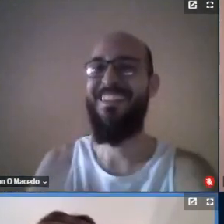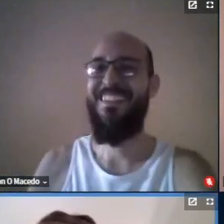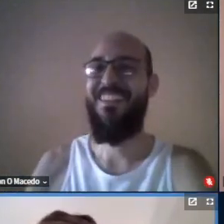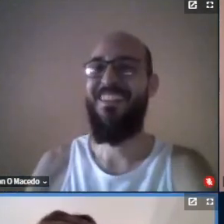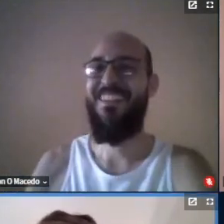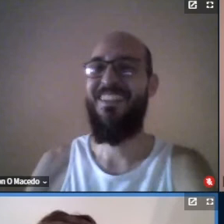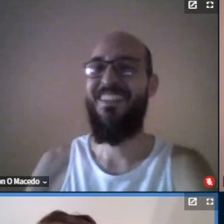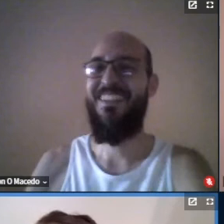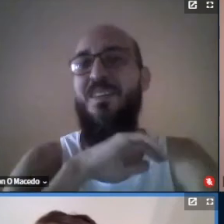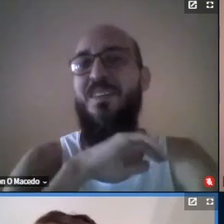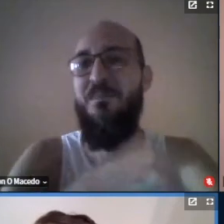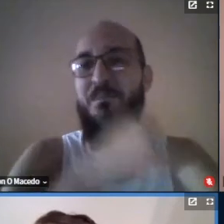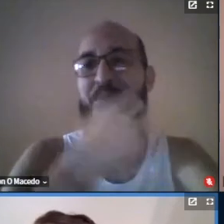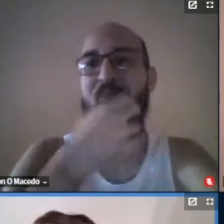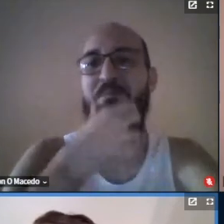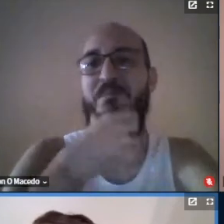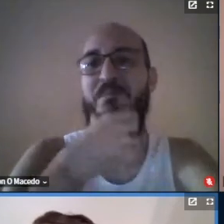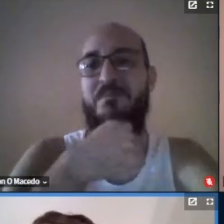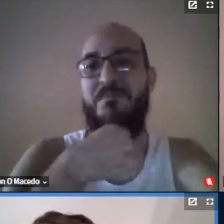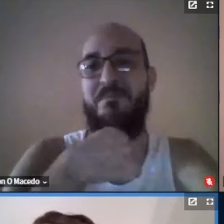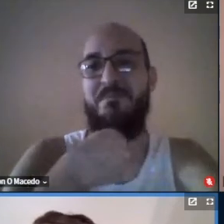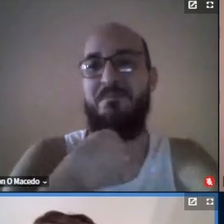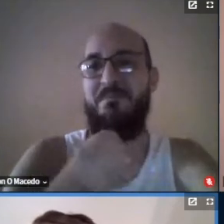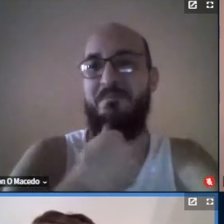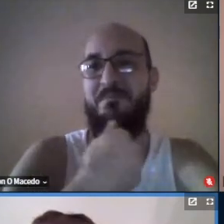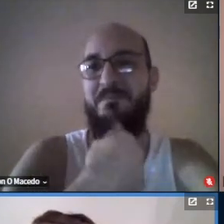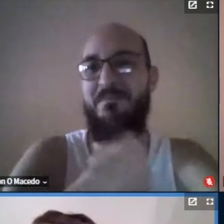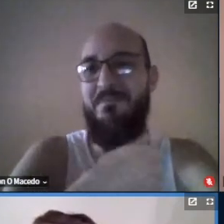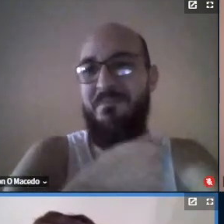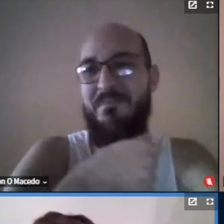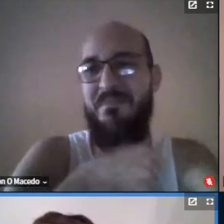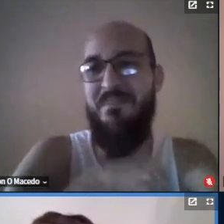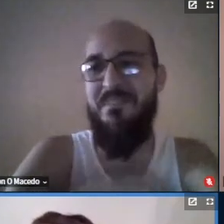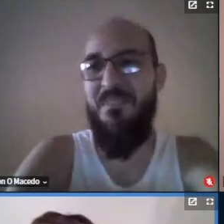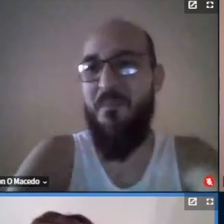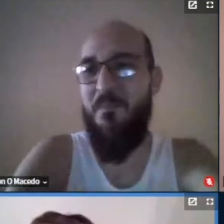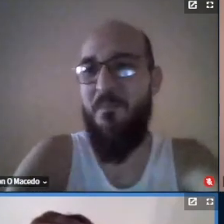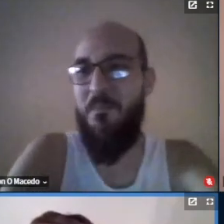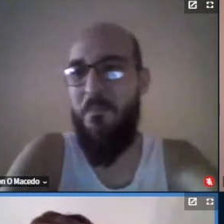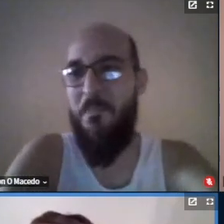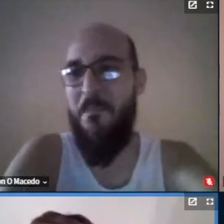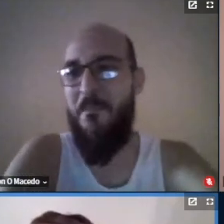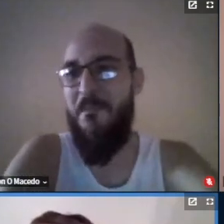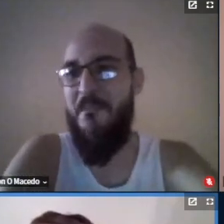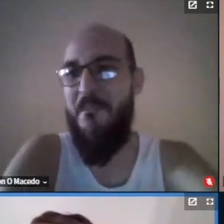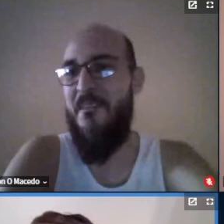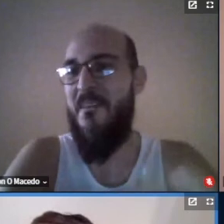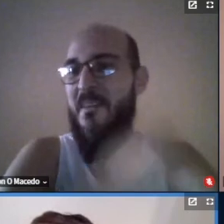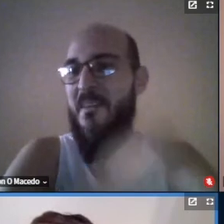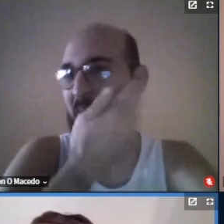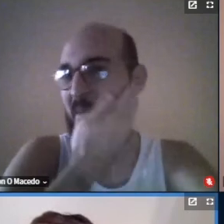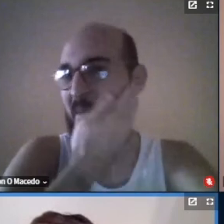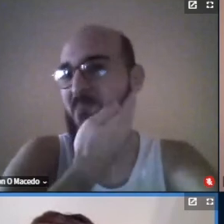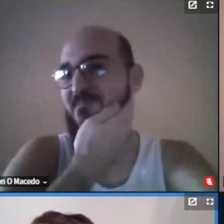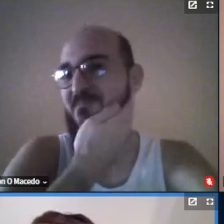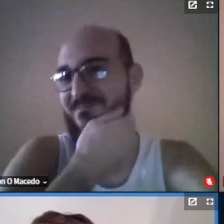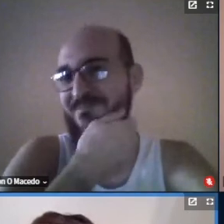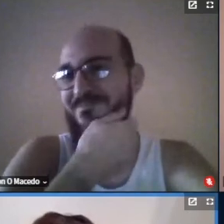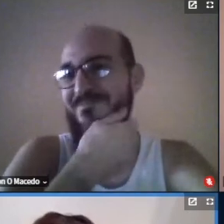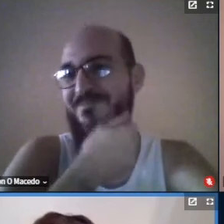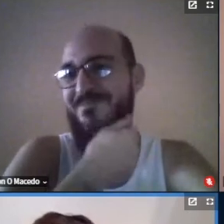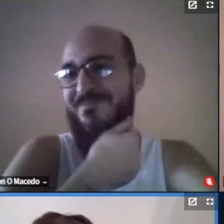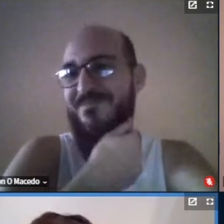eu fico muito feliz fico muito feliz com isso muito bom sair há mais de 10 anos e ainda